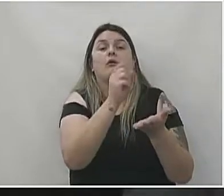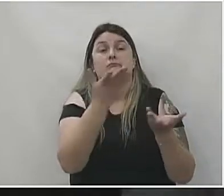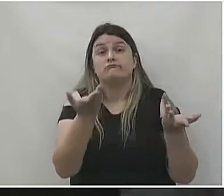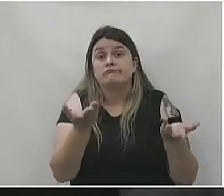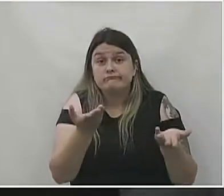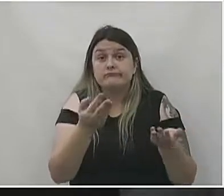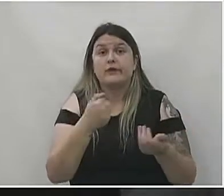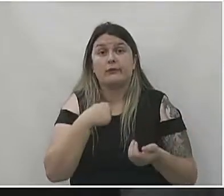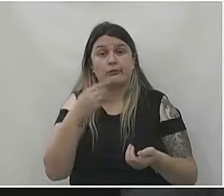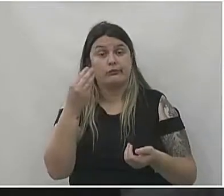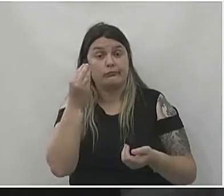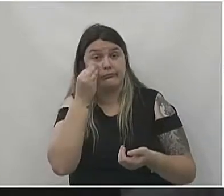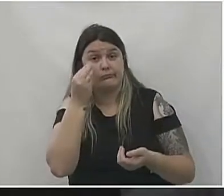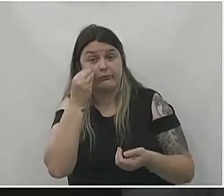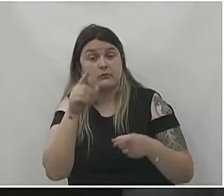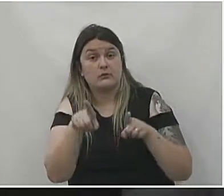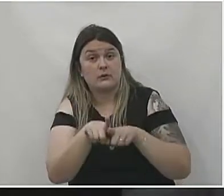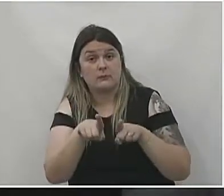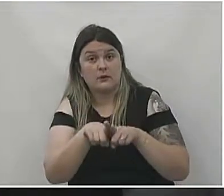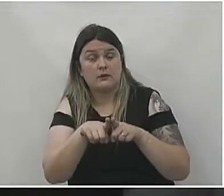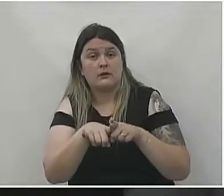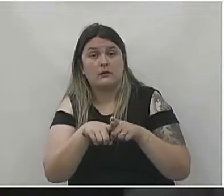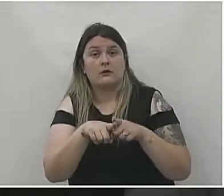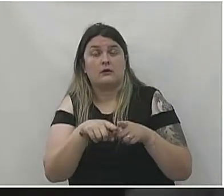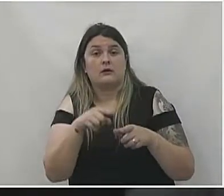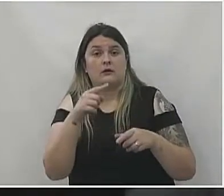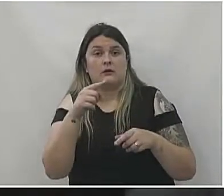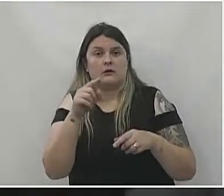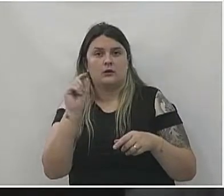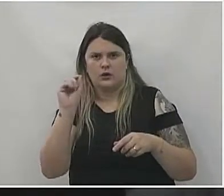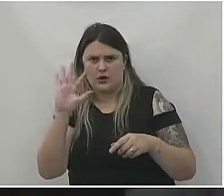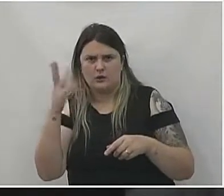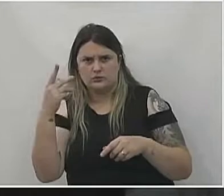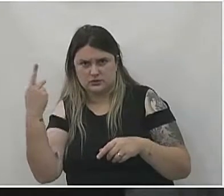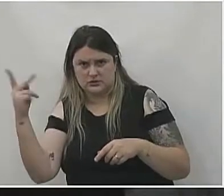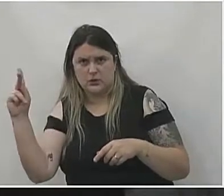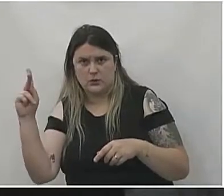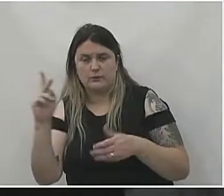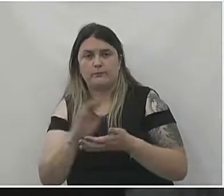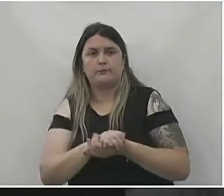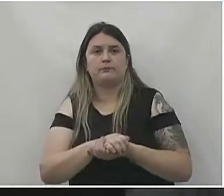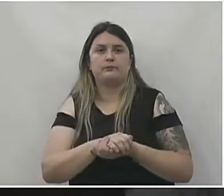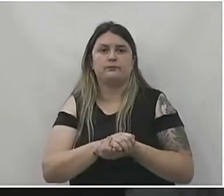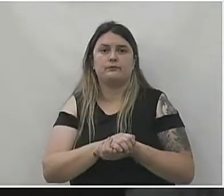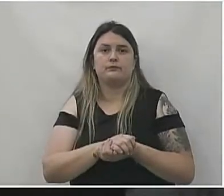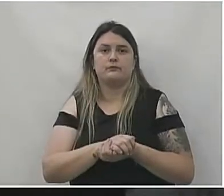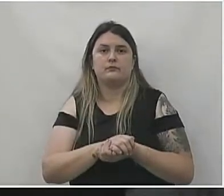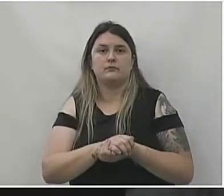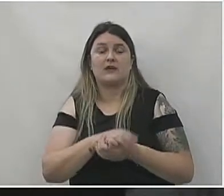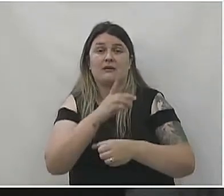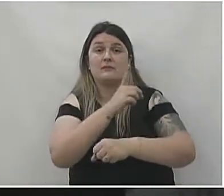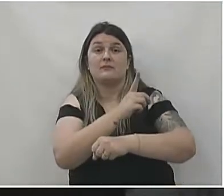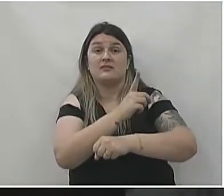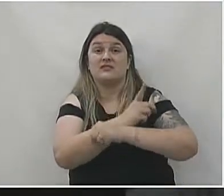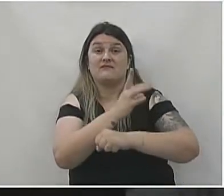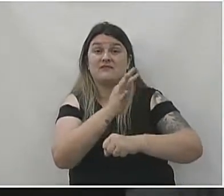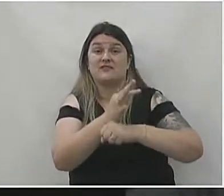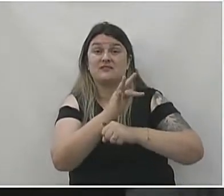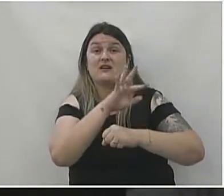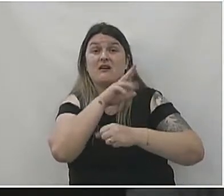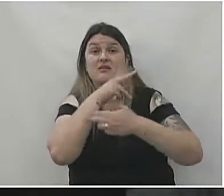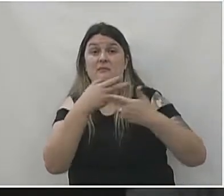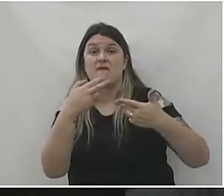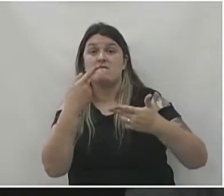também a respeito do fato acontecido e a defensora me falou que